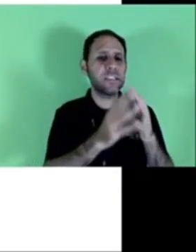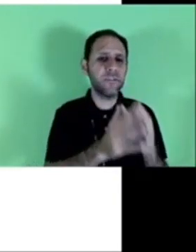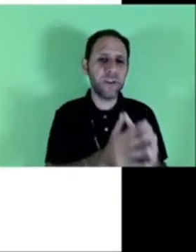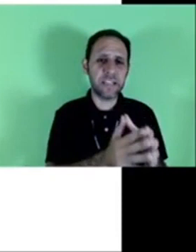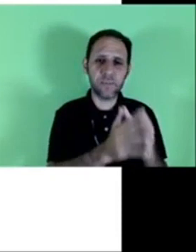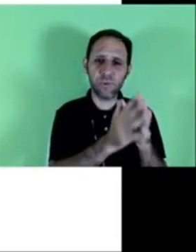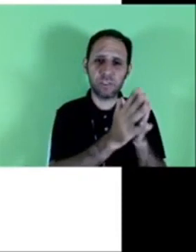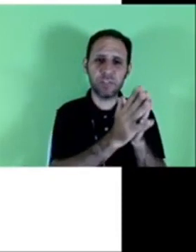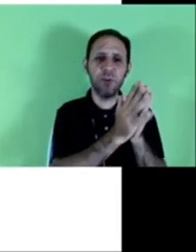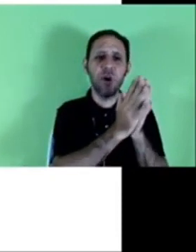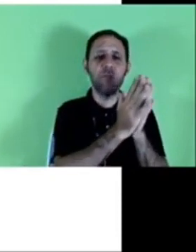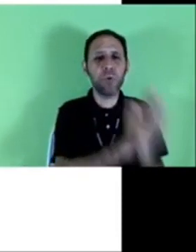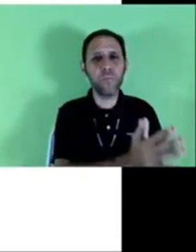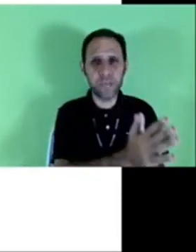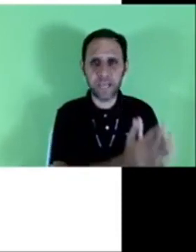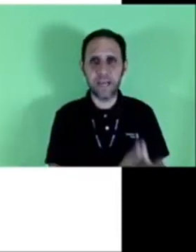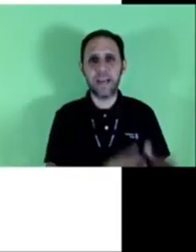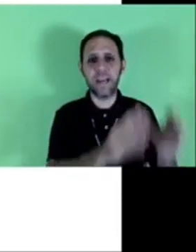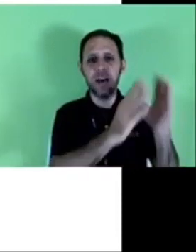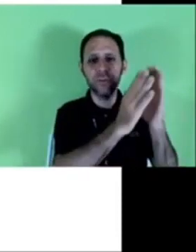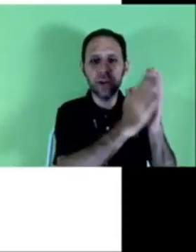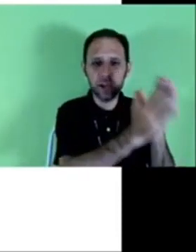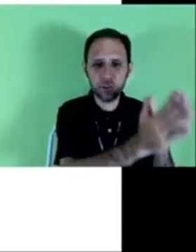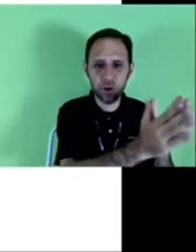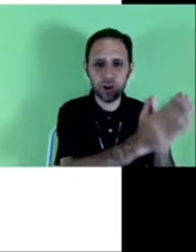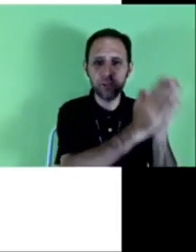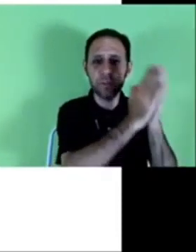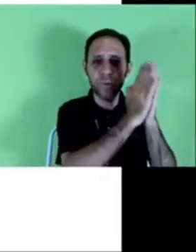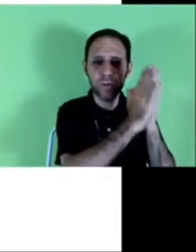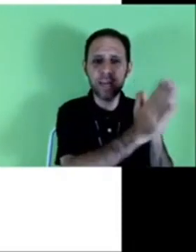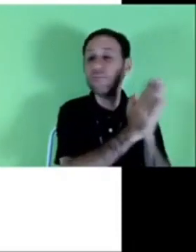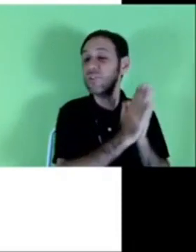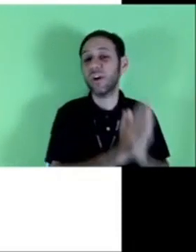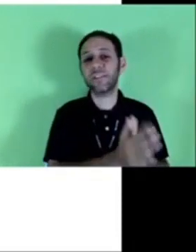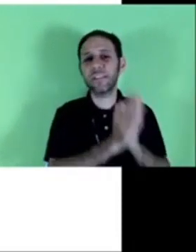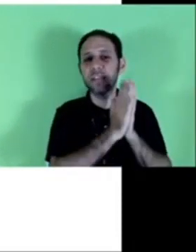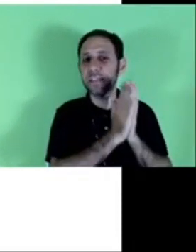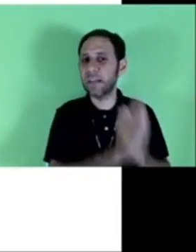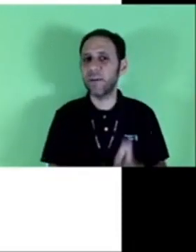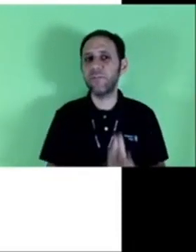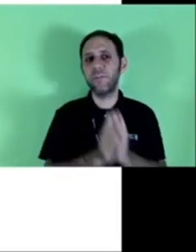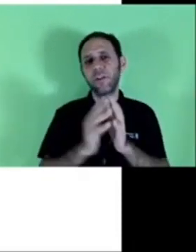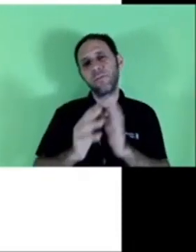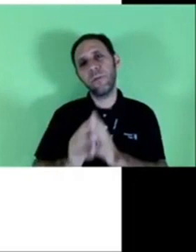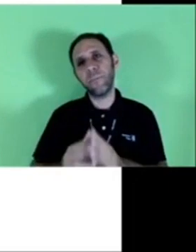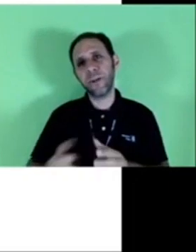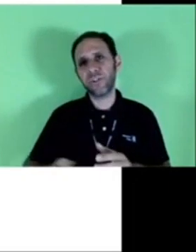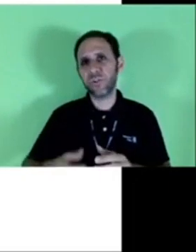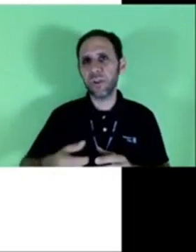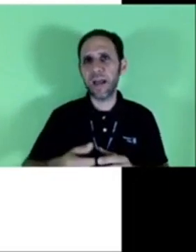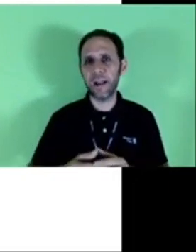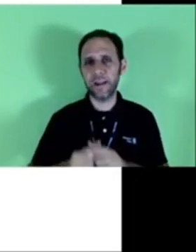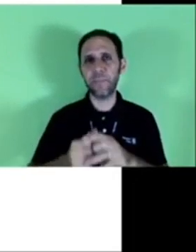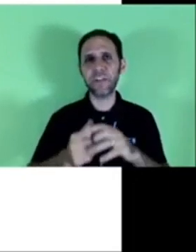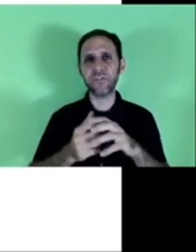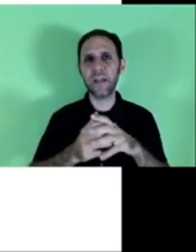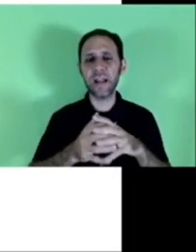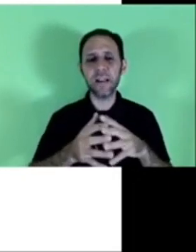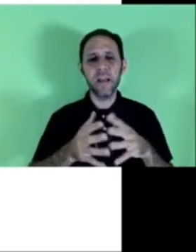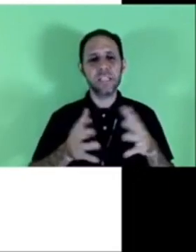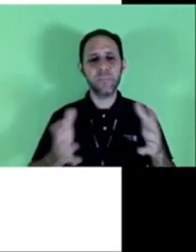que se faça a procuração pública, lá no cartório, no tabelonato de notas, e não uma particular.